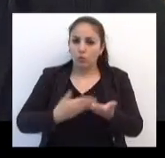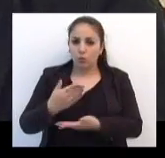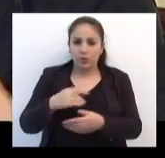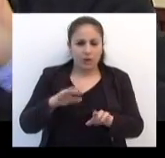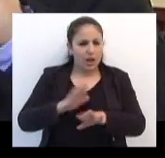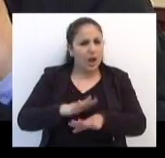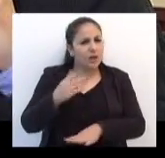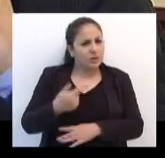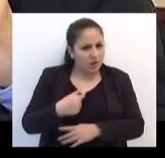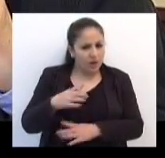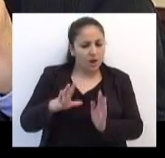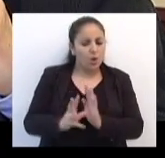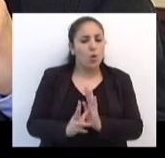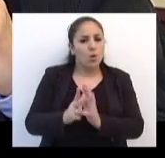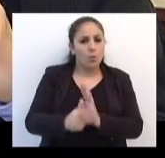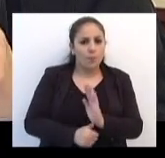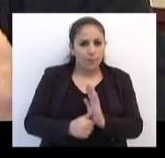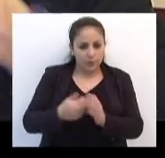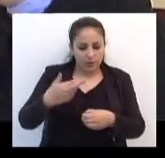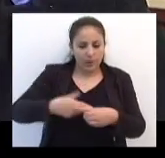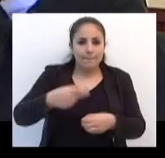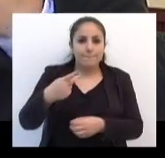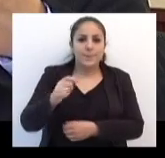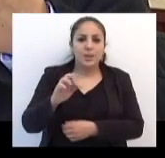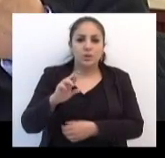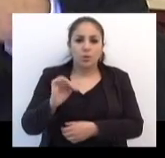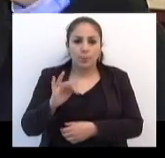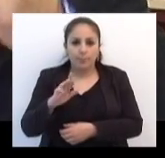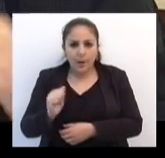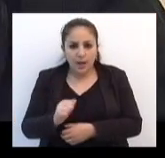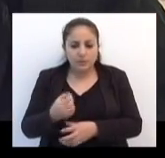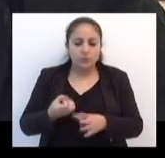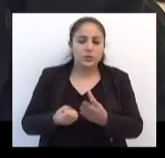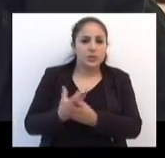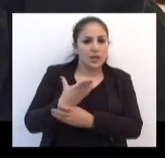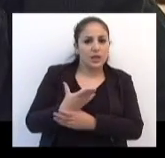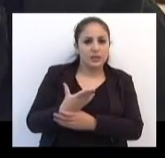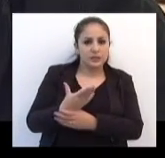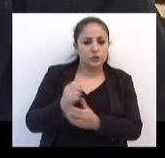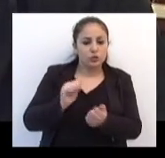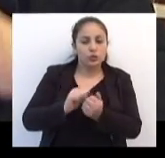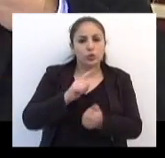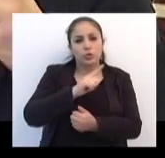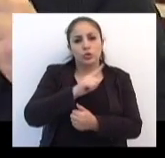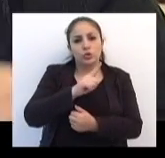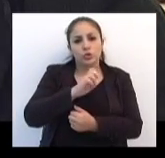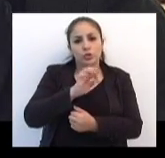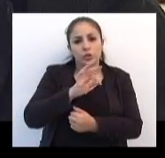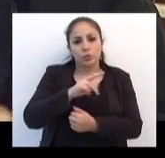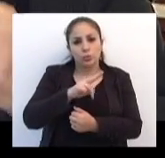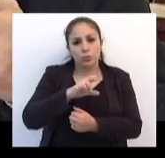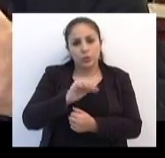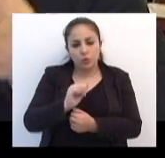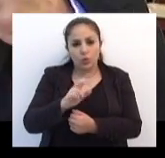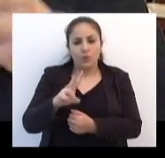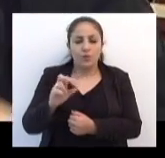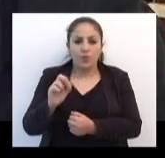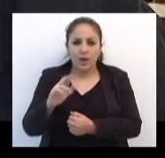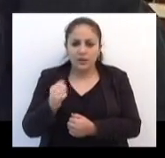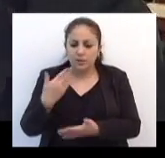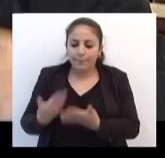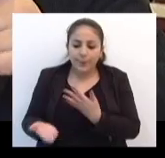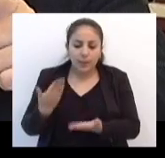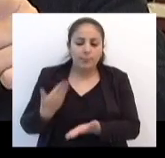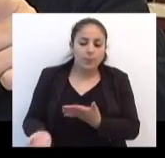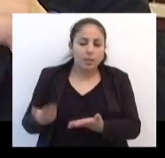facatrô. Agora, rouba-lheira da Petrobras, desde que se criou, lá por Getúlio Vargas, a Petrobras, a direita desse país vem tentando vender a